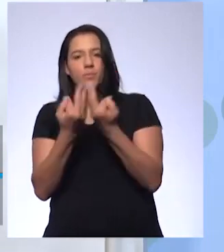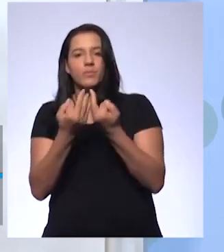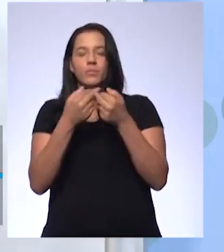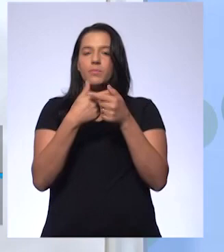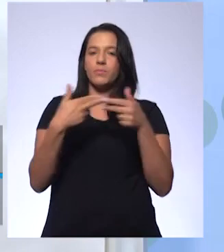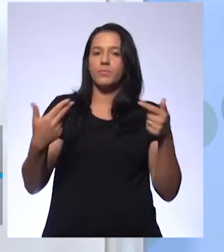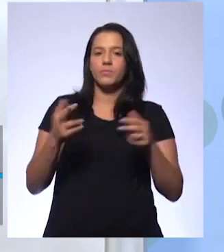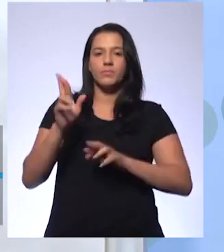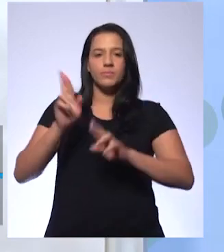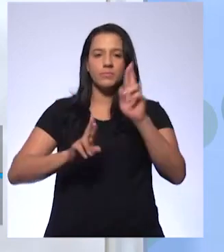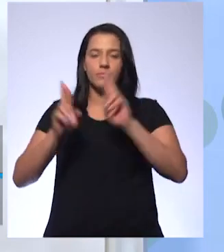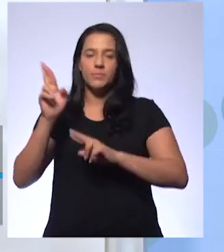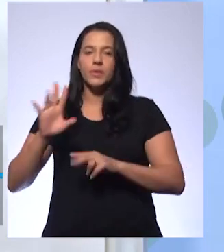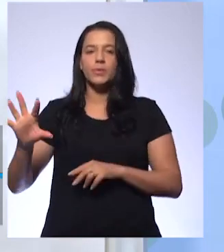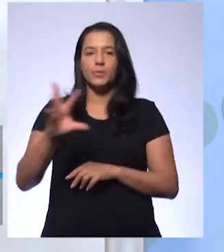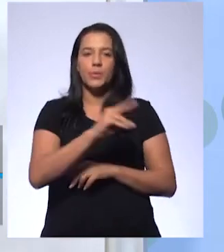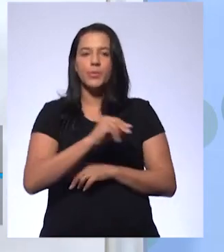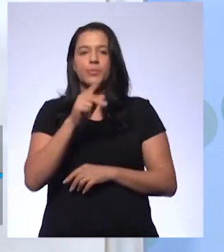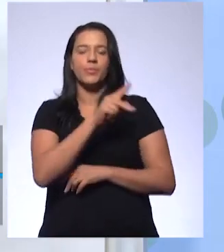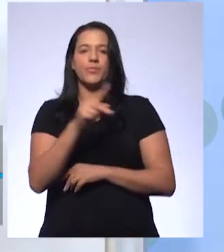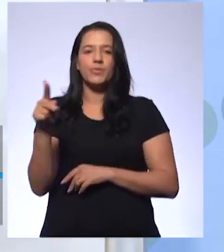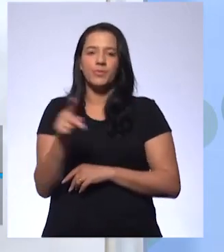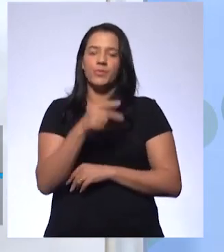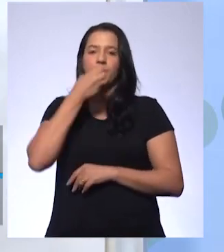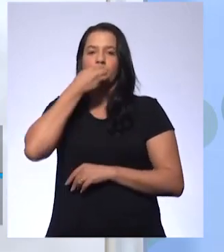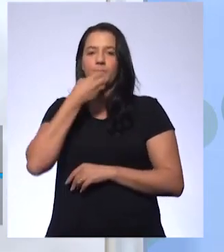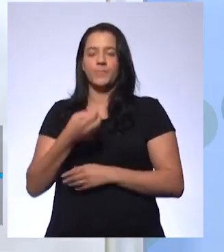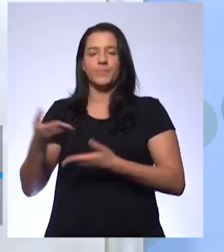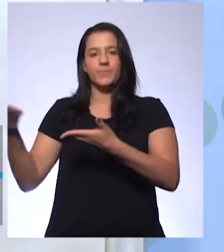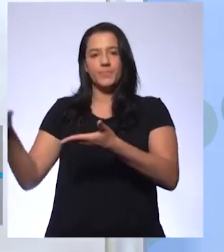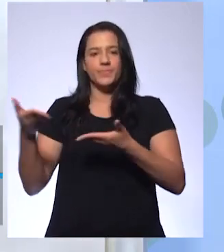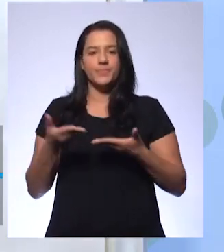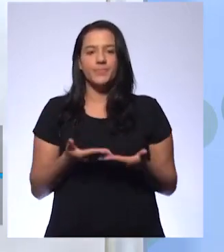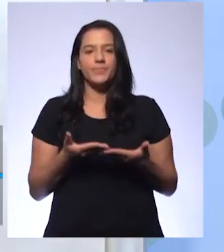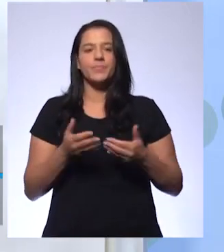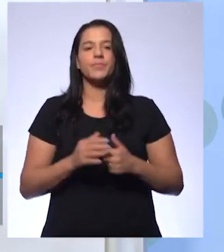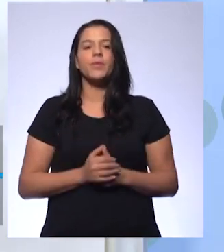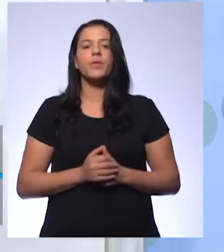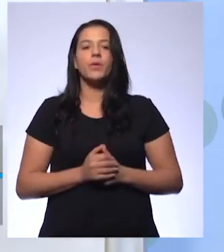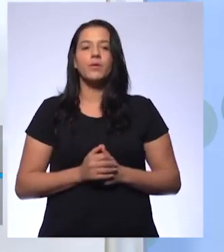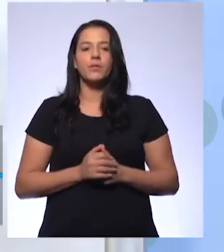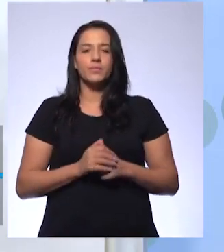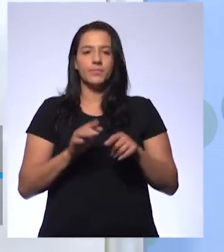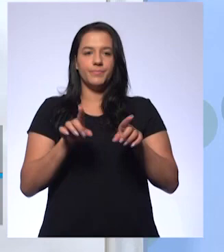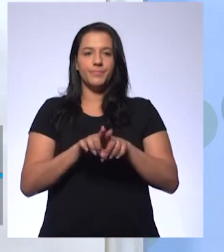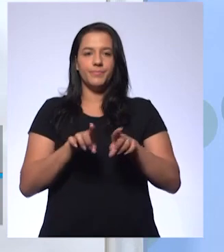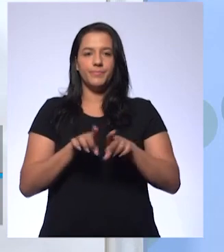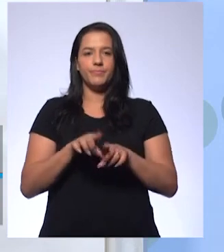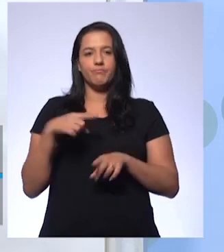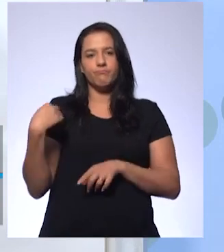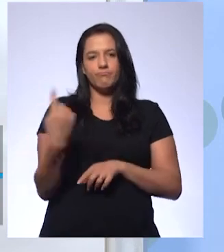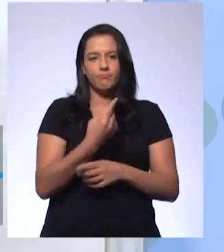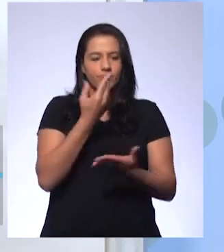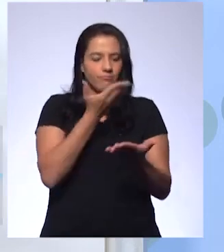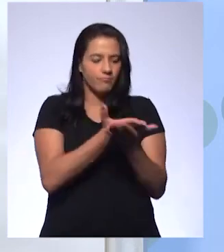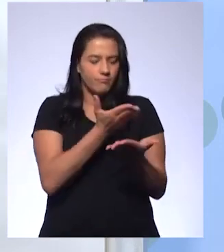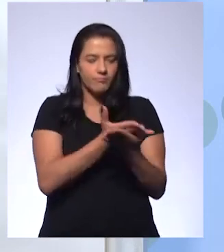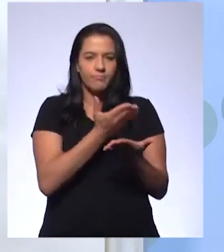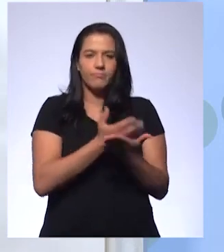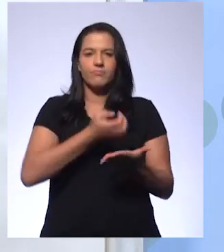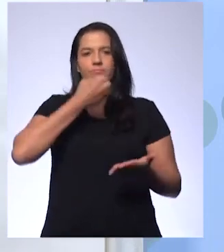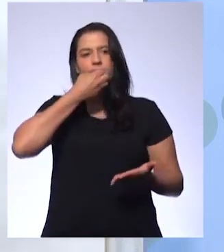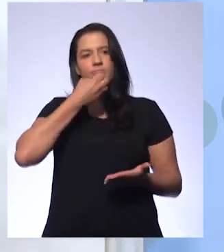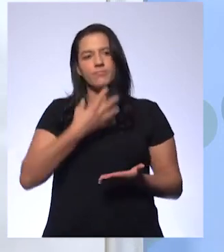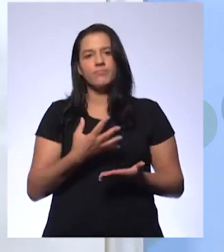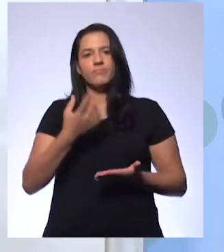colegas professores. Sejam todos muito bem-vindos. Espero que a gente tenha aí uma aula bem agradável. Para interagir